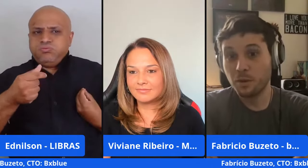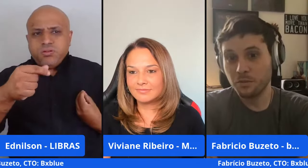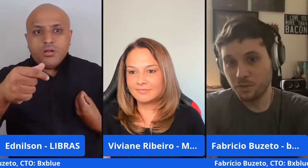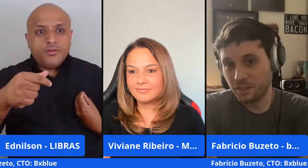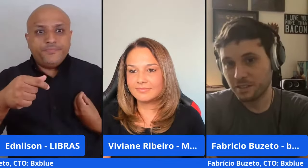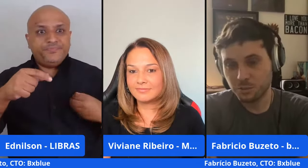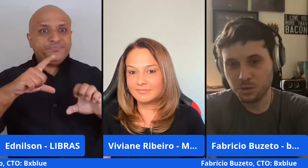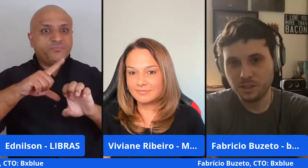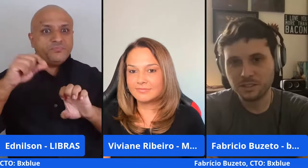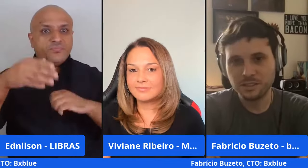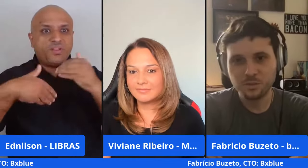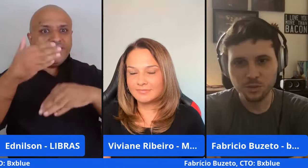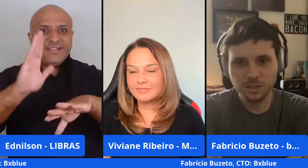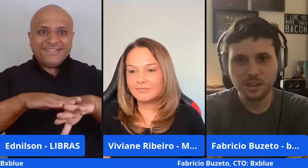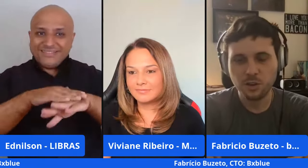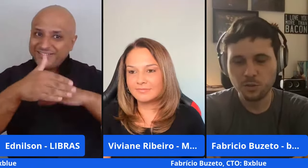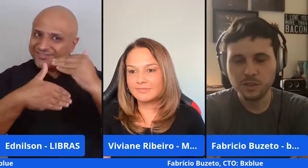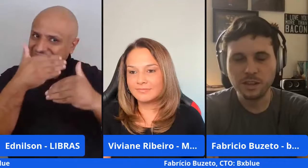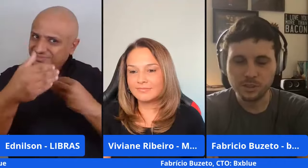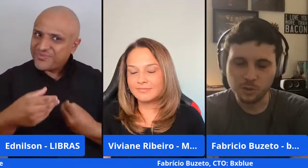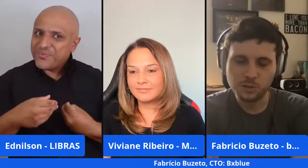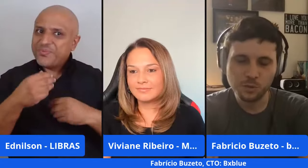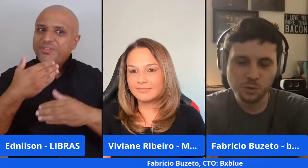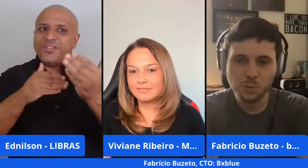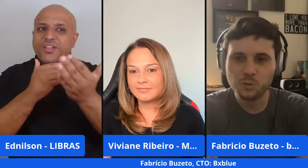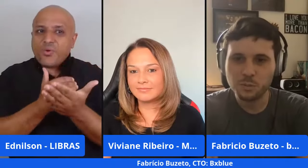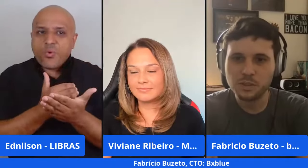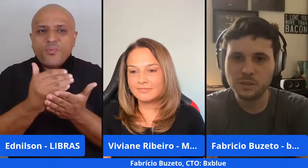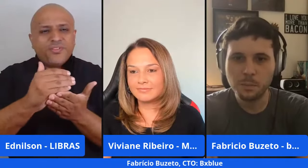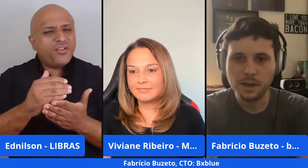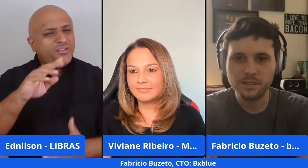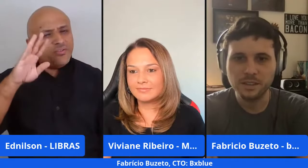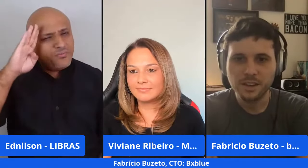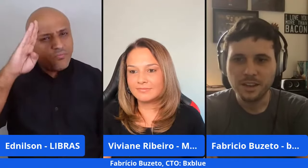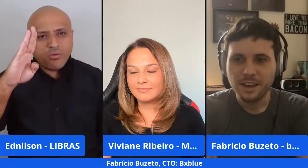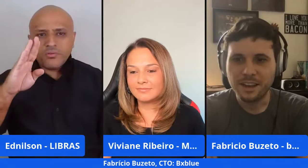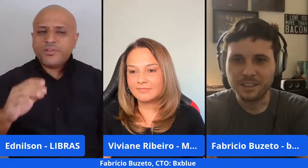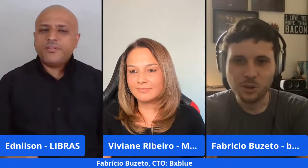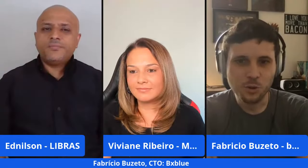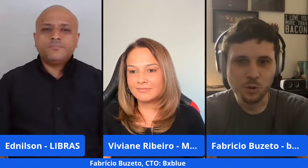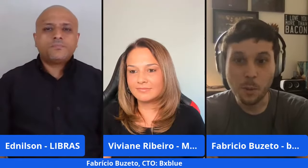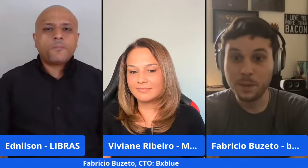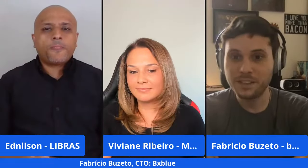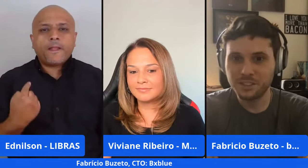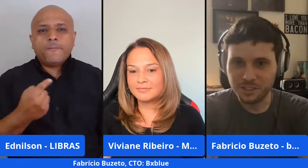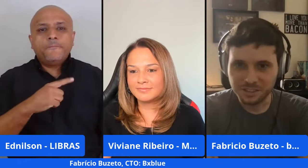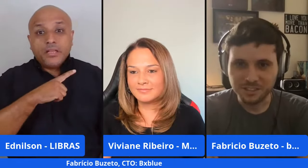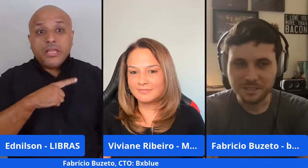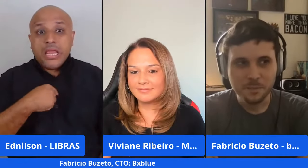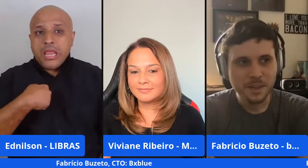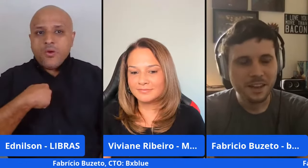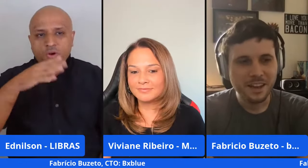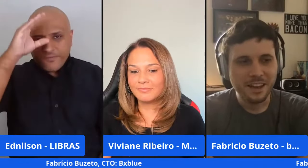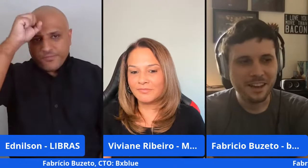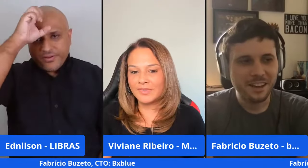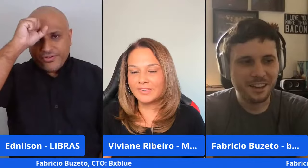tem que sobreviver a essas mudanças e você tem que reconversar então esse foi um dos pontos principais que eu aprendi